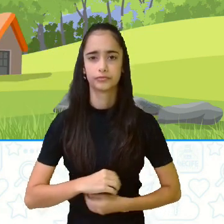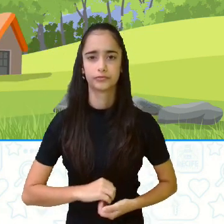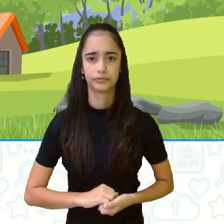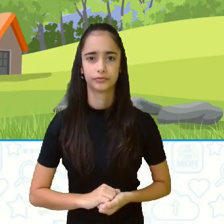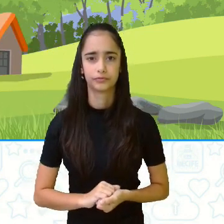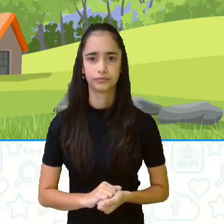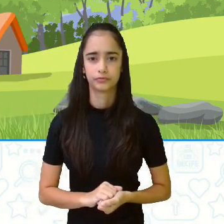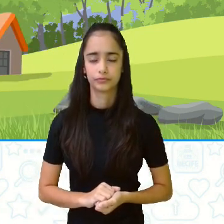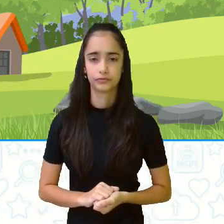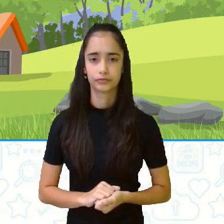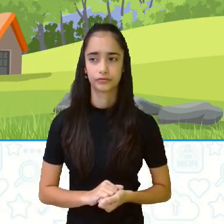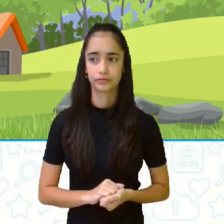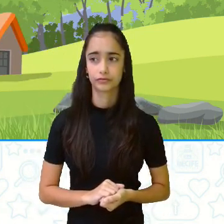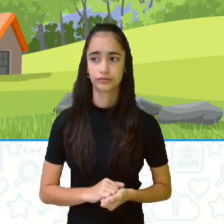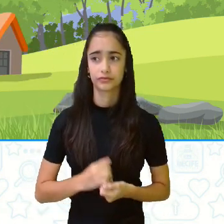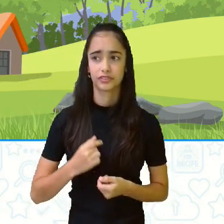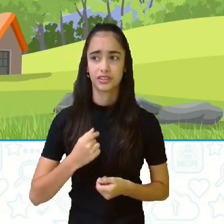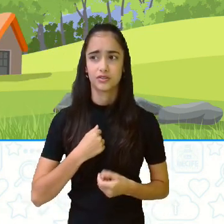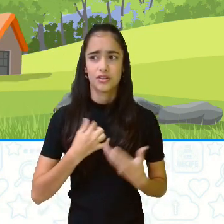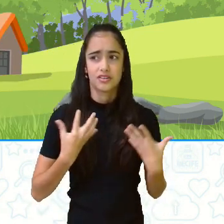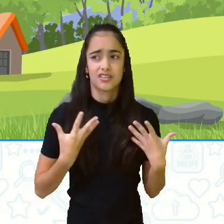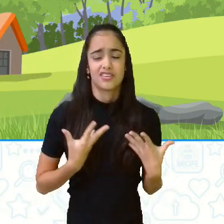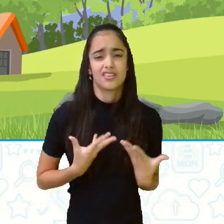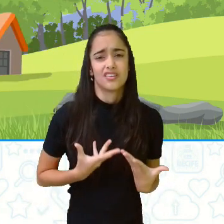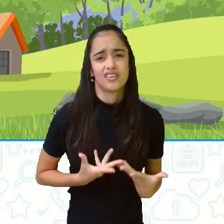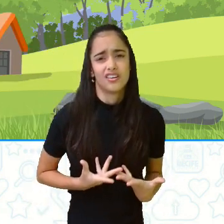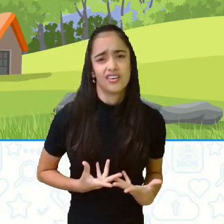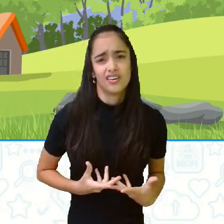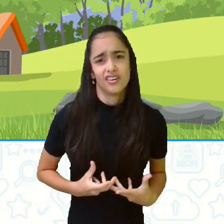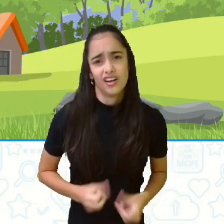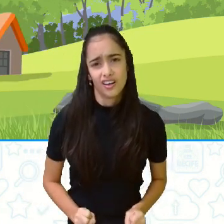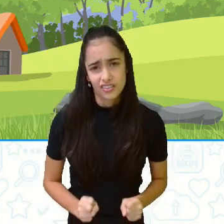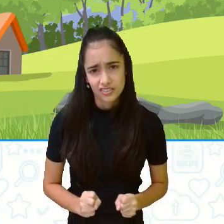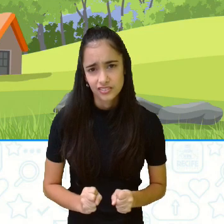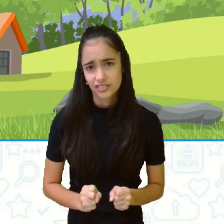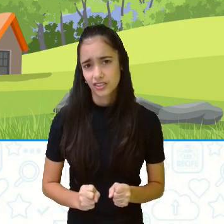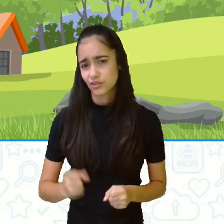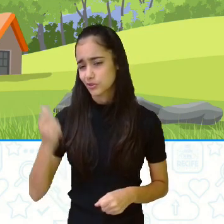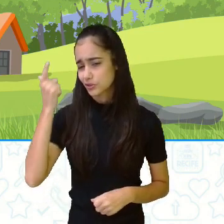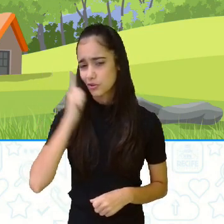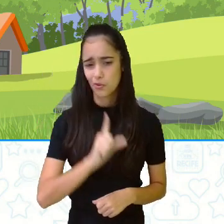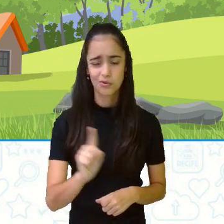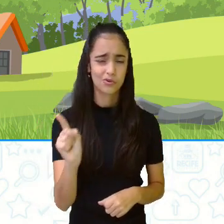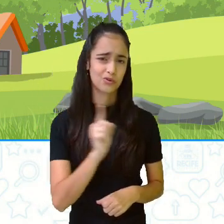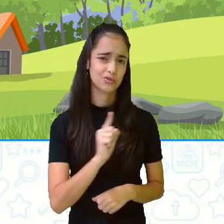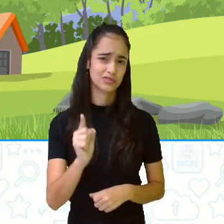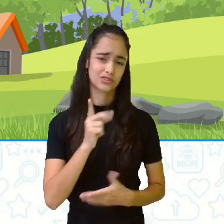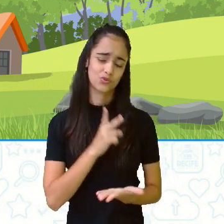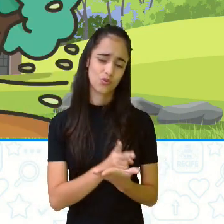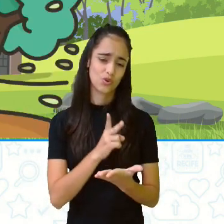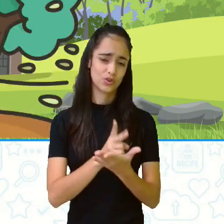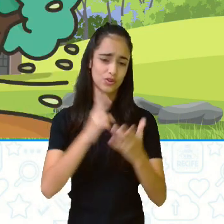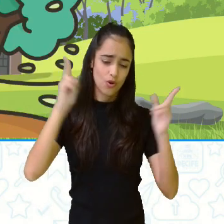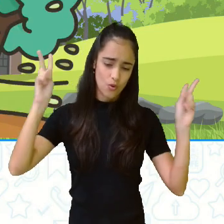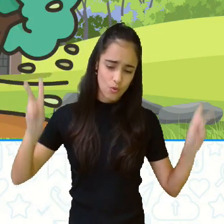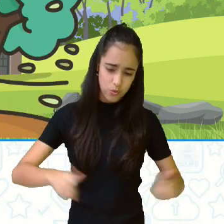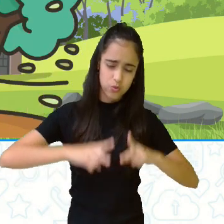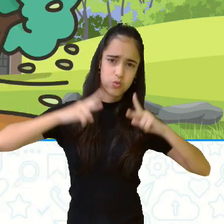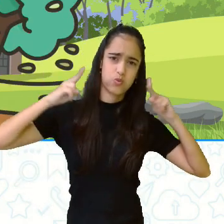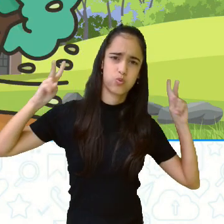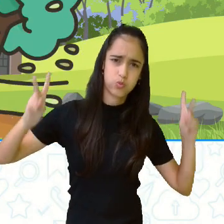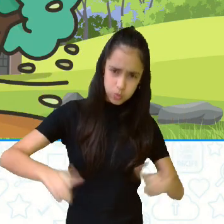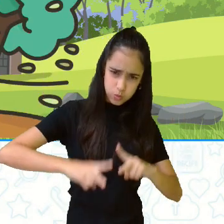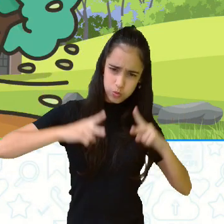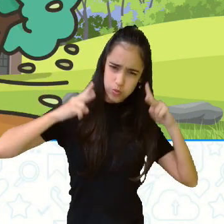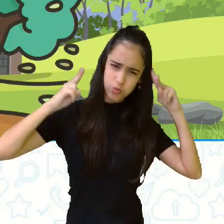Eu estou muito cansado. Não consigo mais assoprar. Olha, ele assoprou